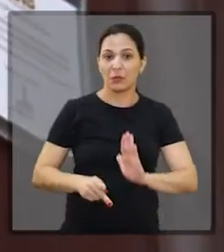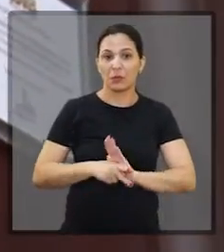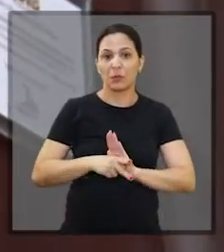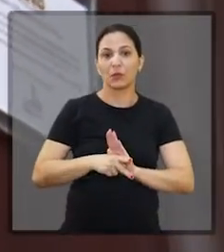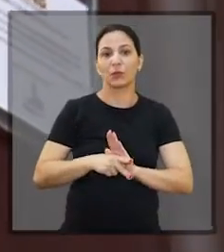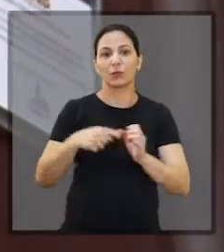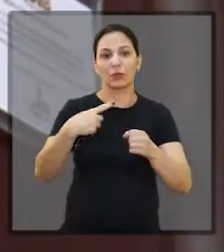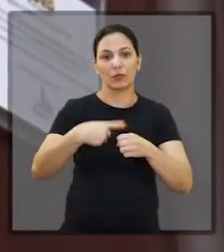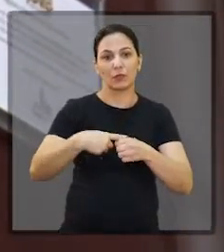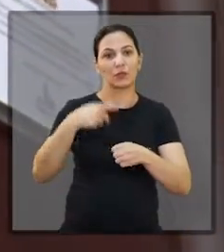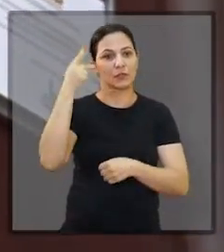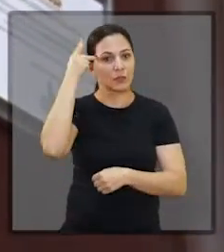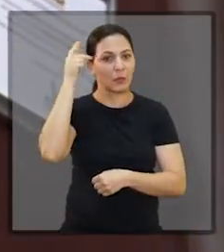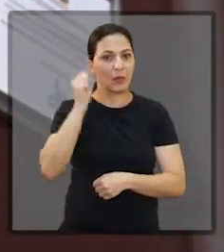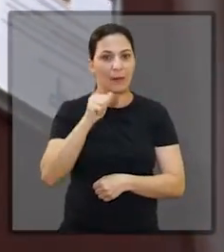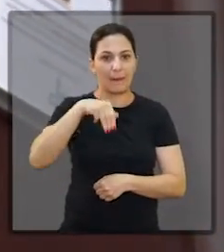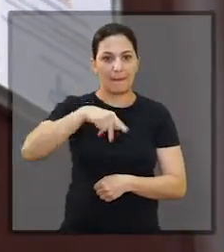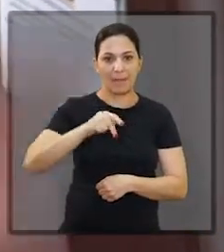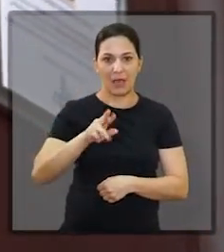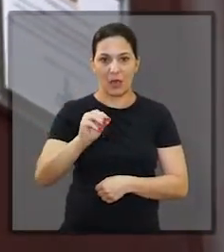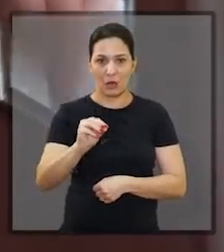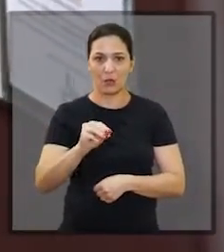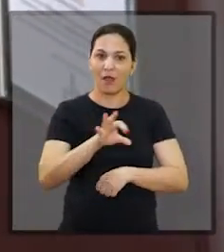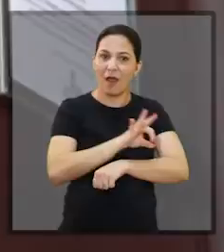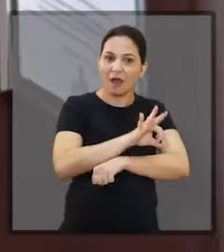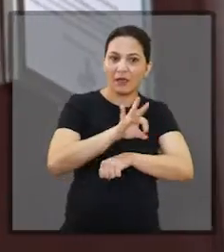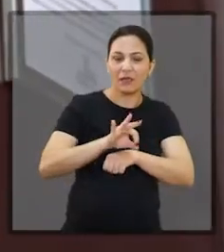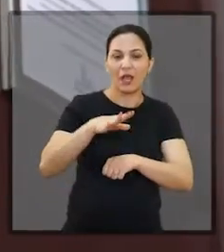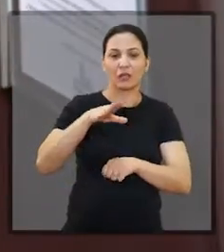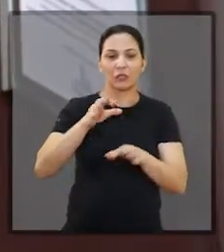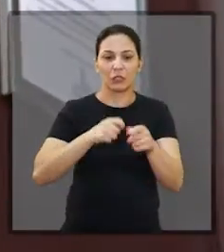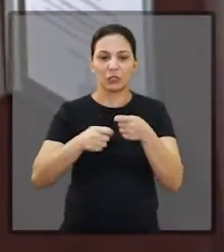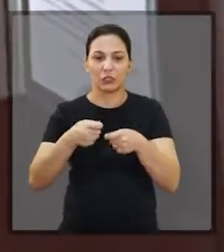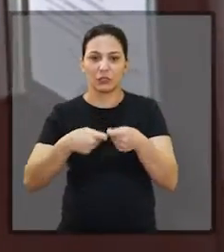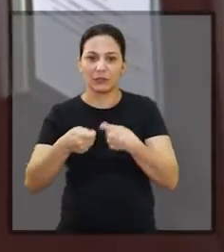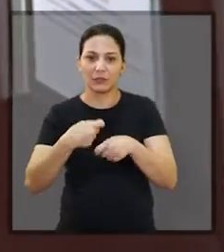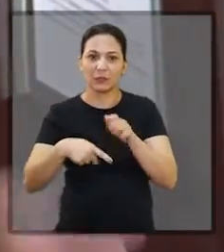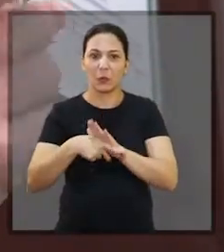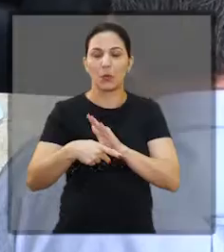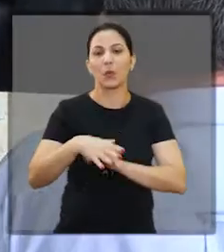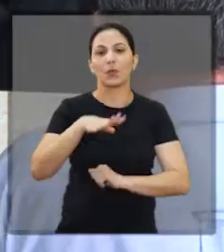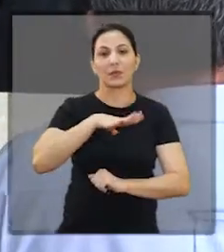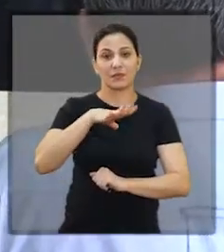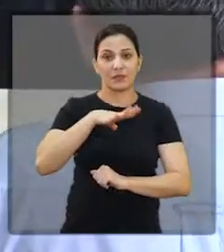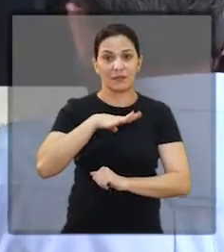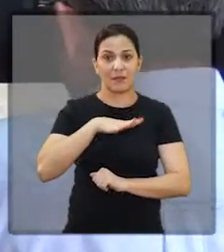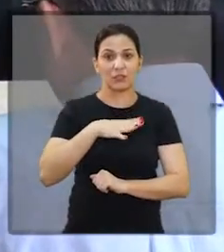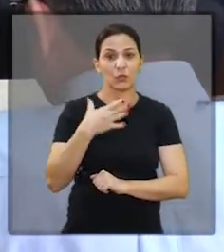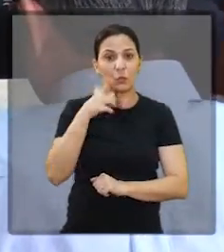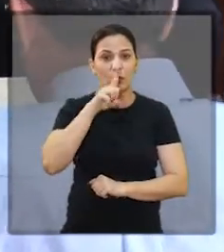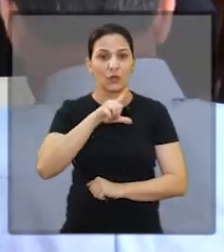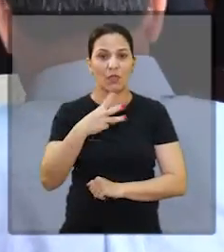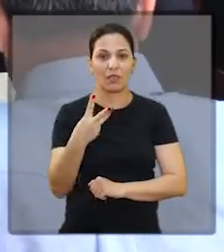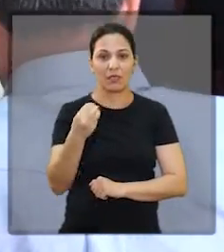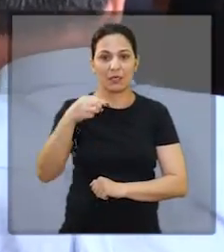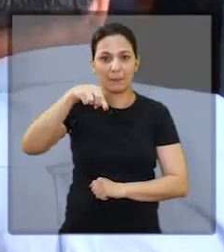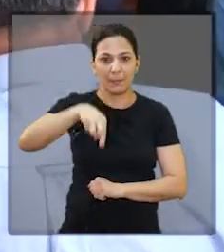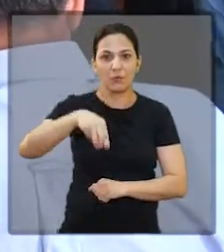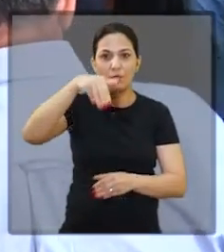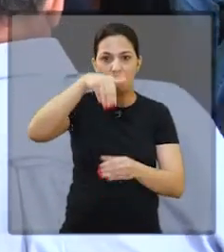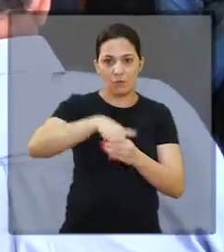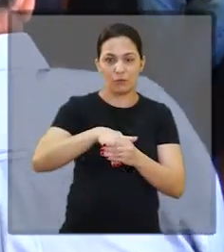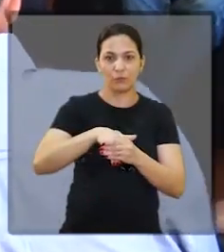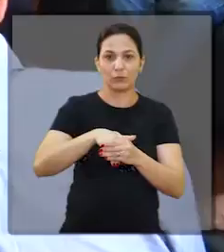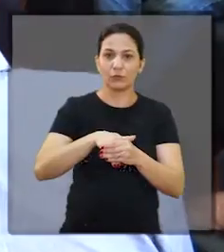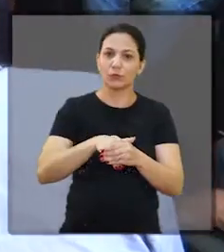de Amparo, interior paulista, o arquiteto e urbanista formado pela PUC de Campinas foi eleito com 30 mil votos.